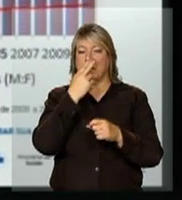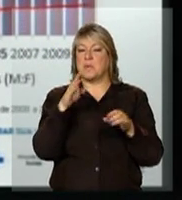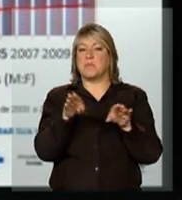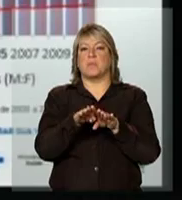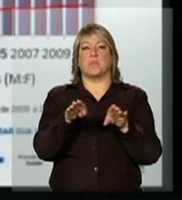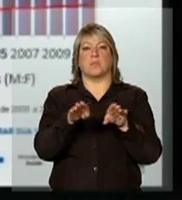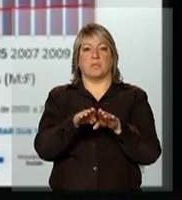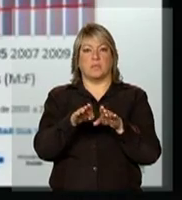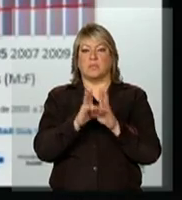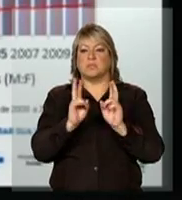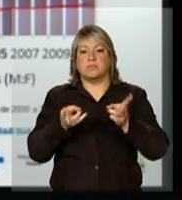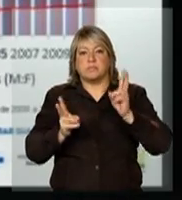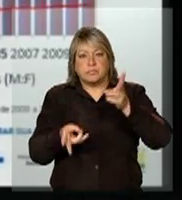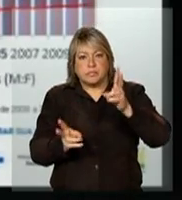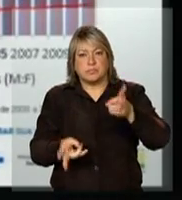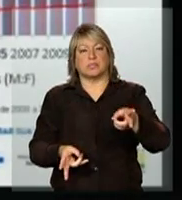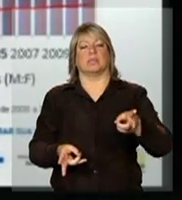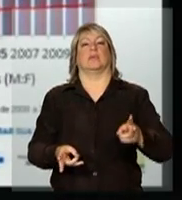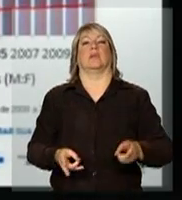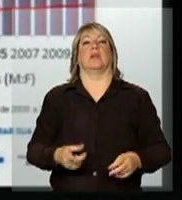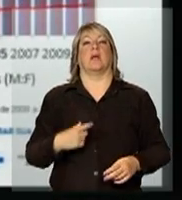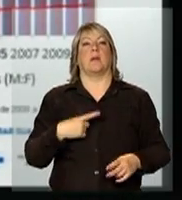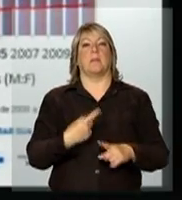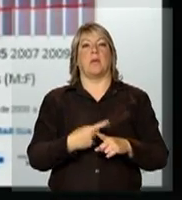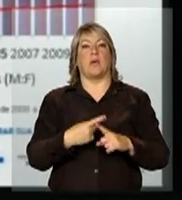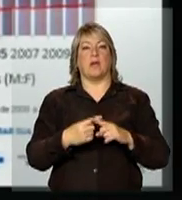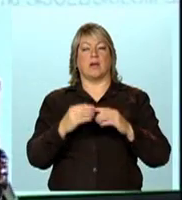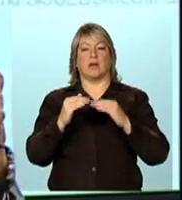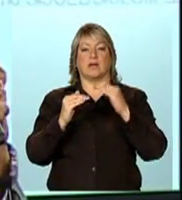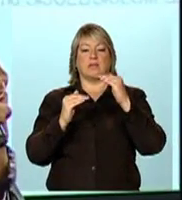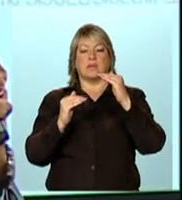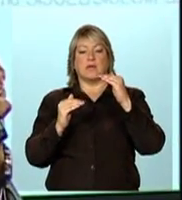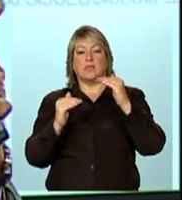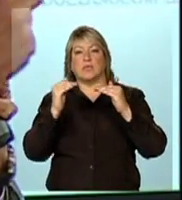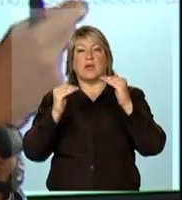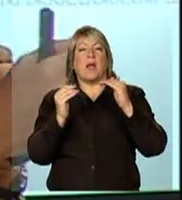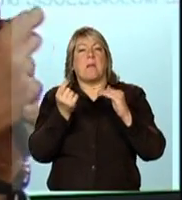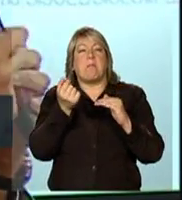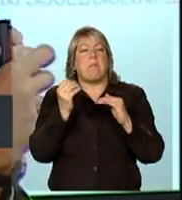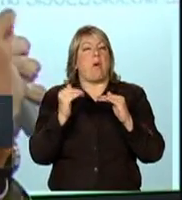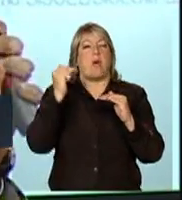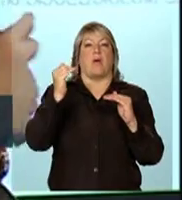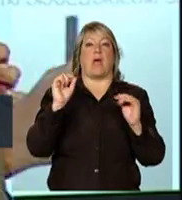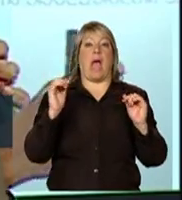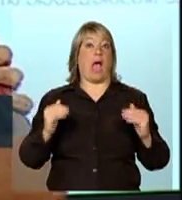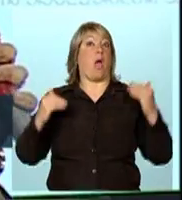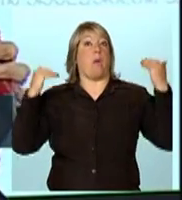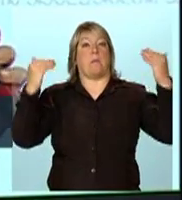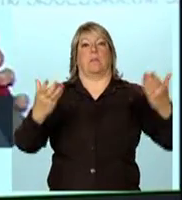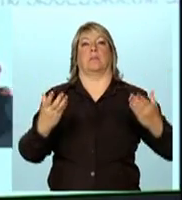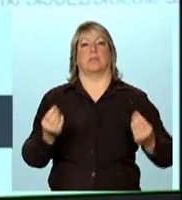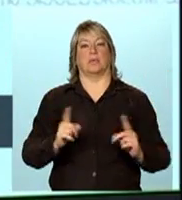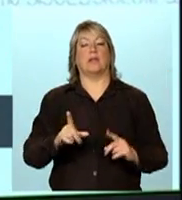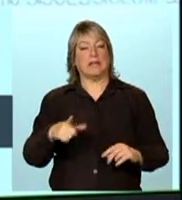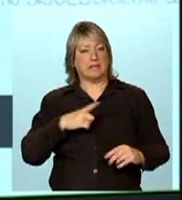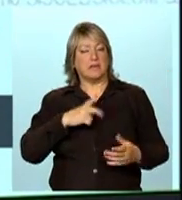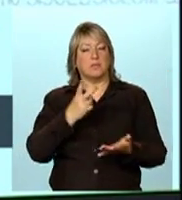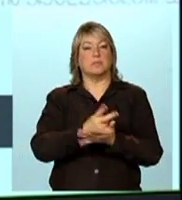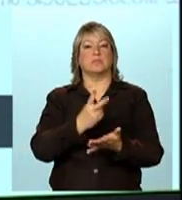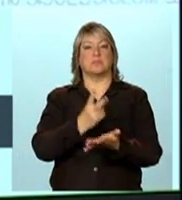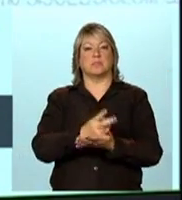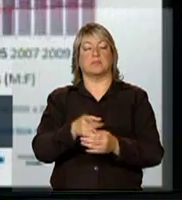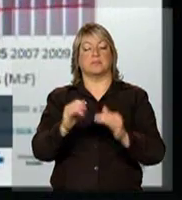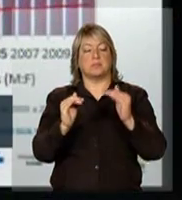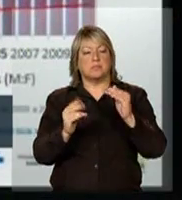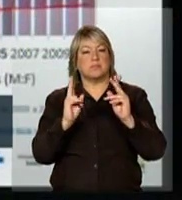Até tem, nos últimos anos, um discreto aumento, não dá para a gente dizer que aumentou de novo, mas tem uma estabilização nítida,